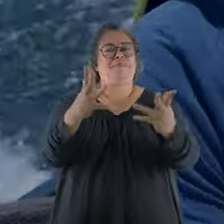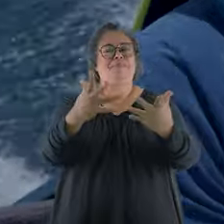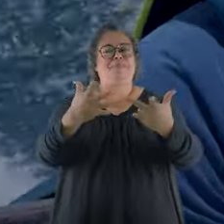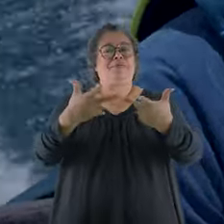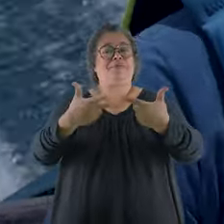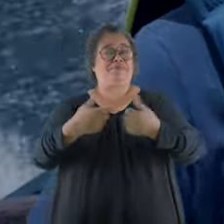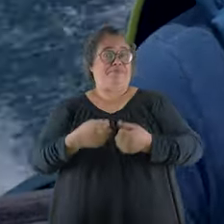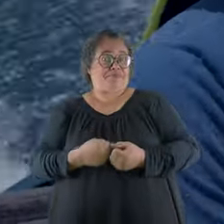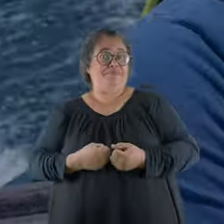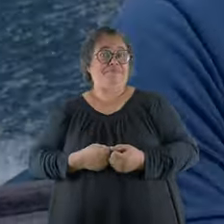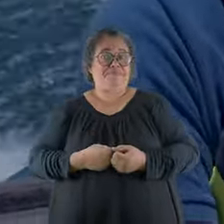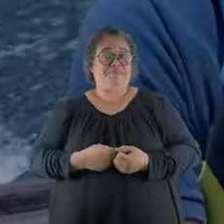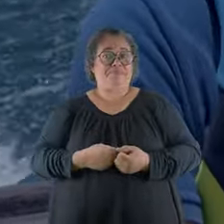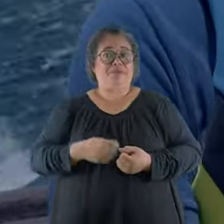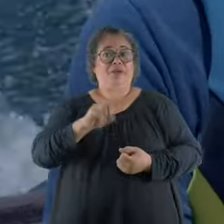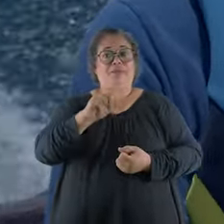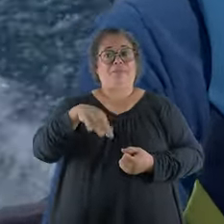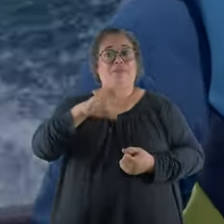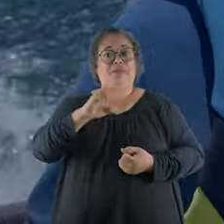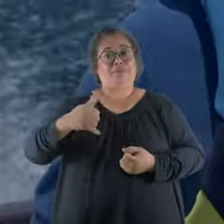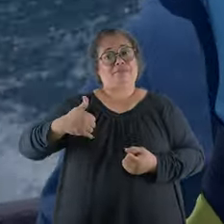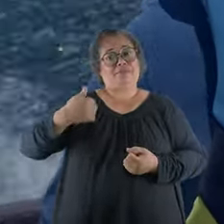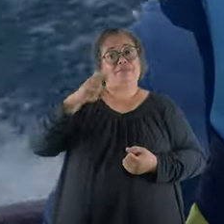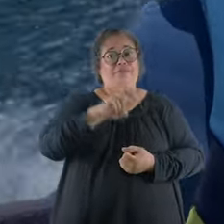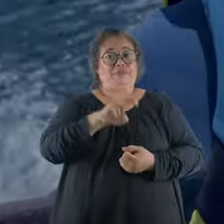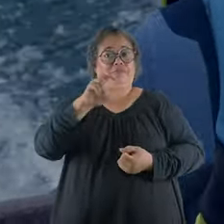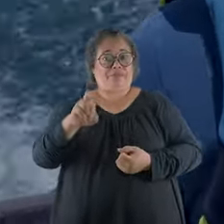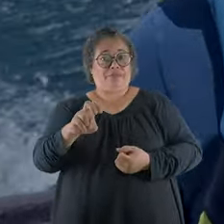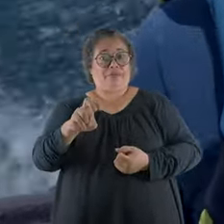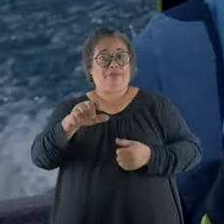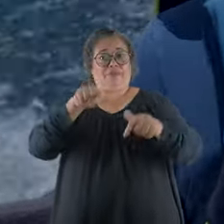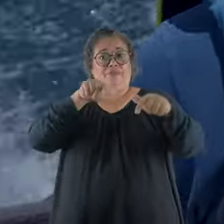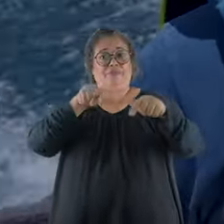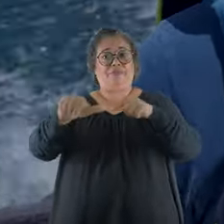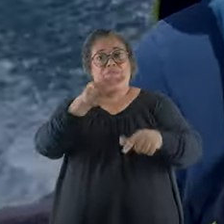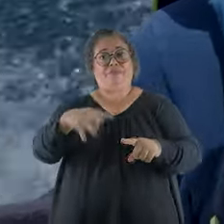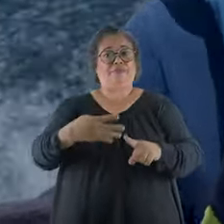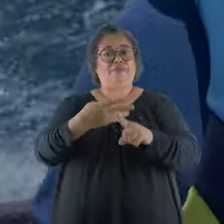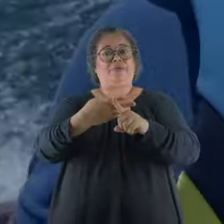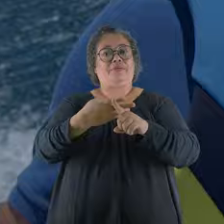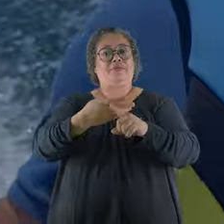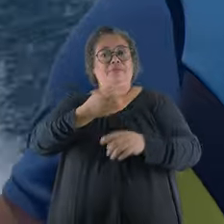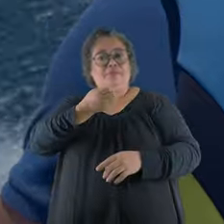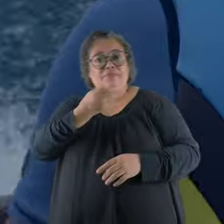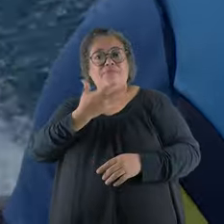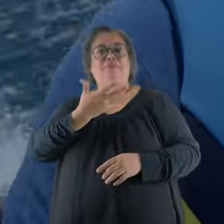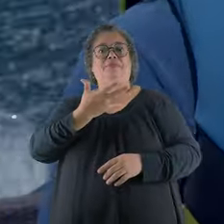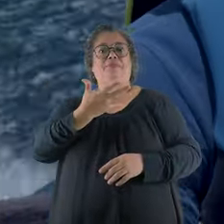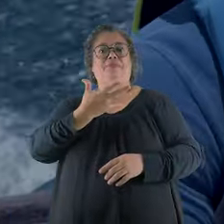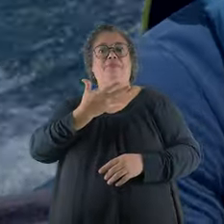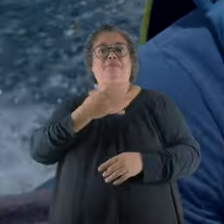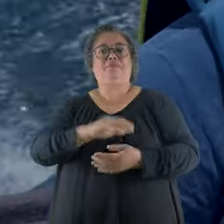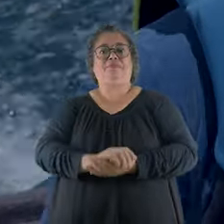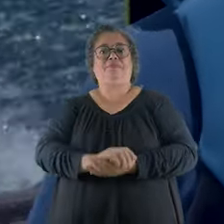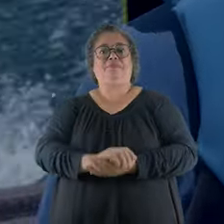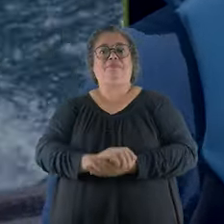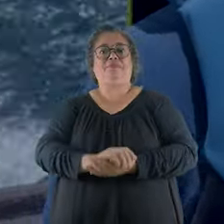Isso é que é Gol de Placa. Demai 55 anos. Fazer mais, fazer bem.